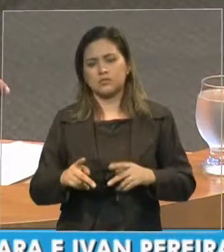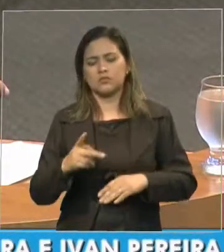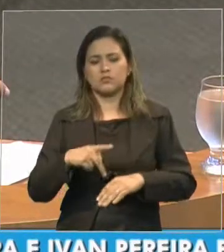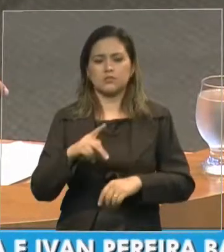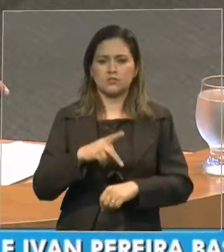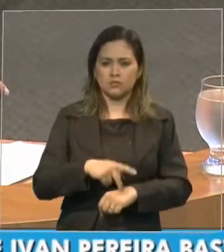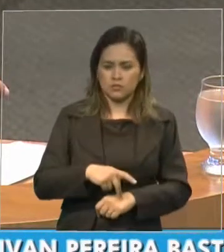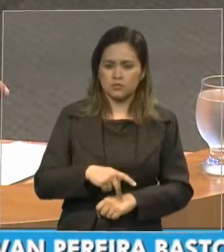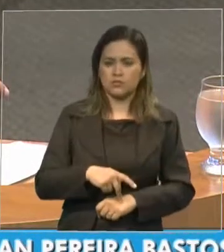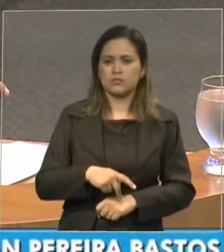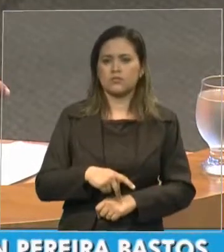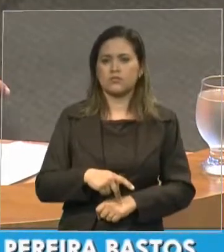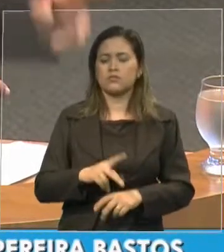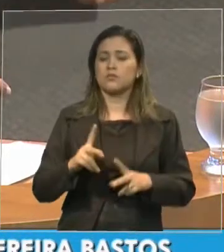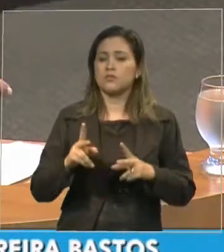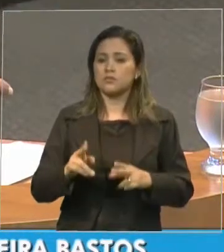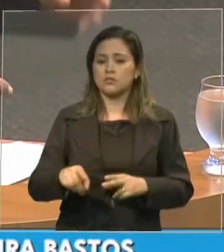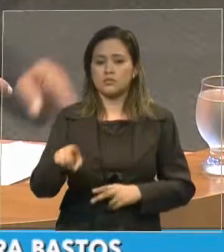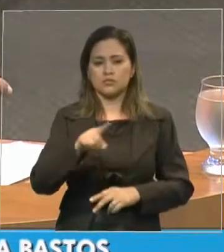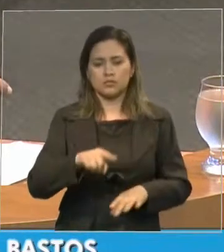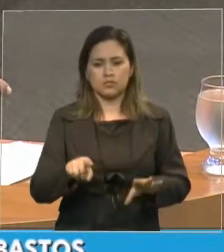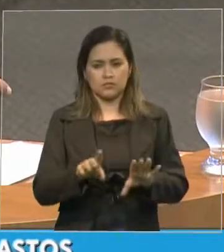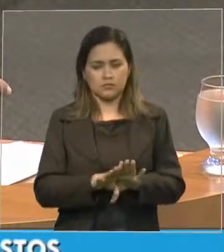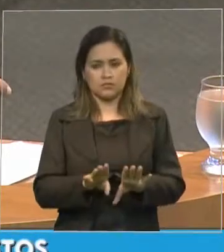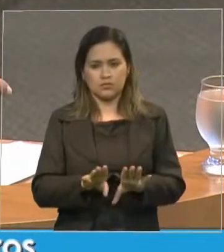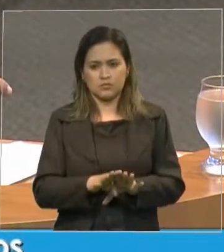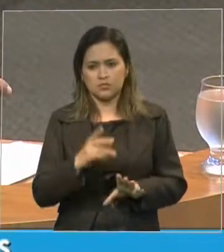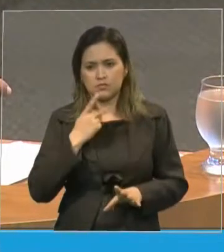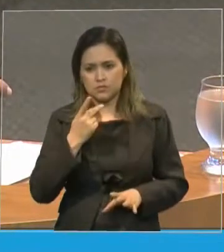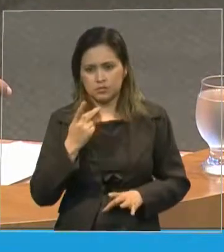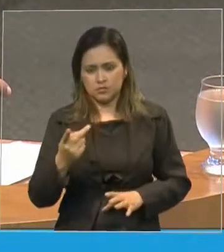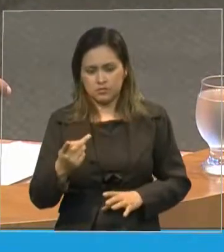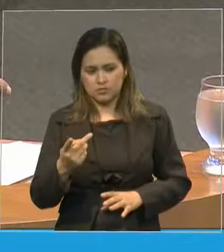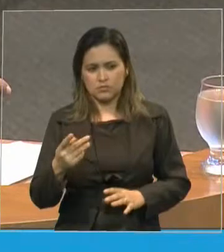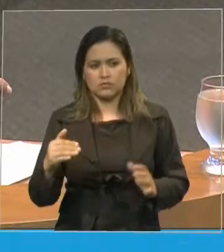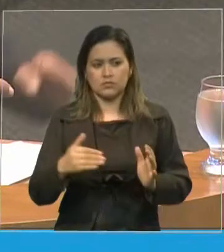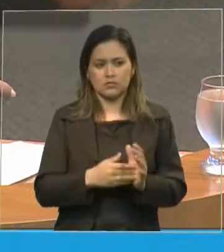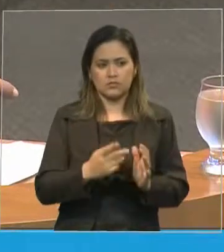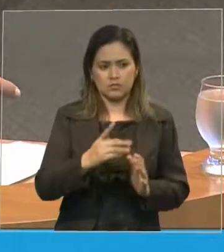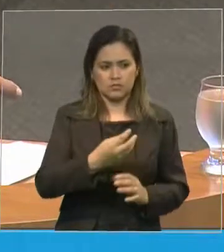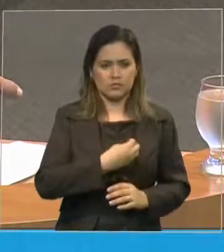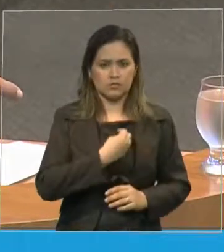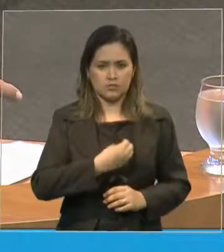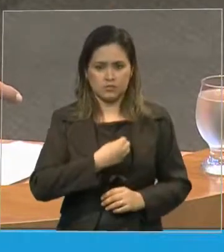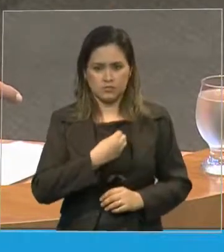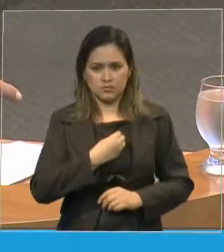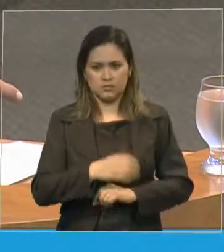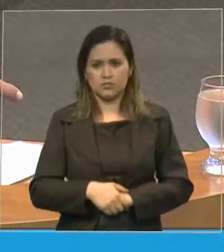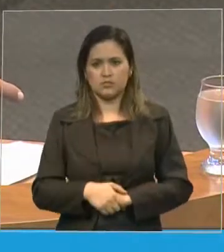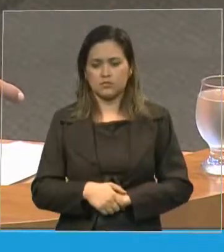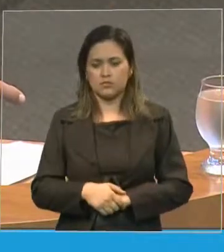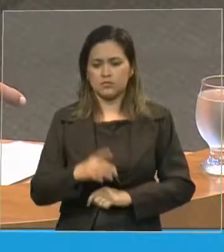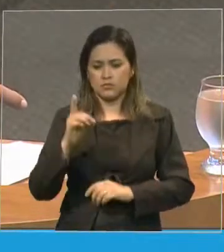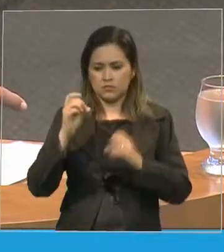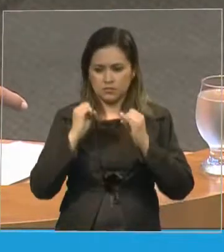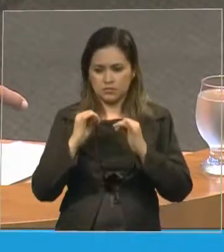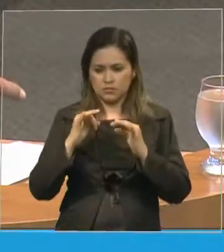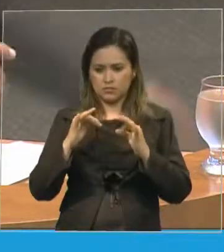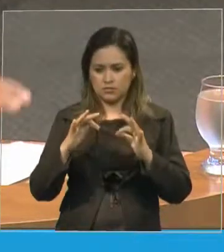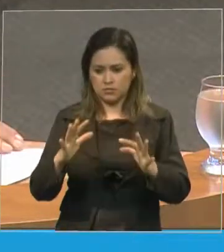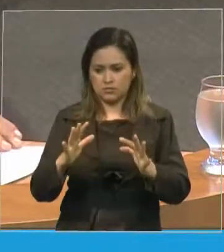dos senhores deputados no final da carreira de cada um dos senhores que Deus nos abençoe